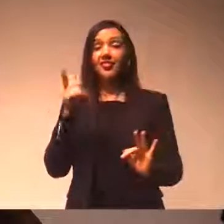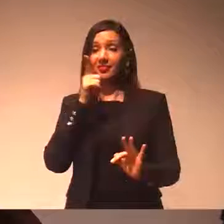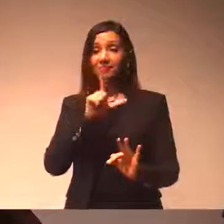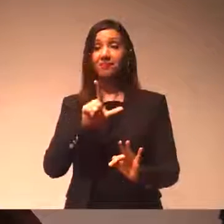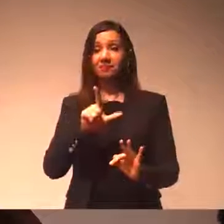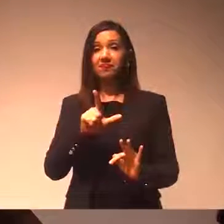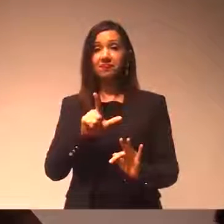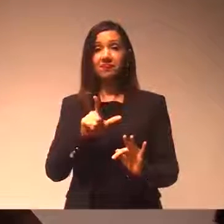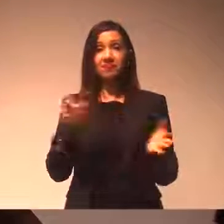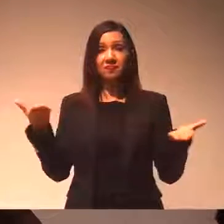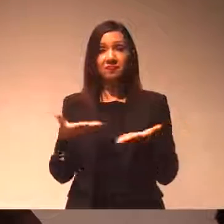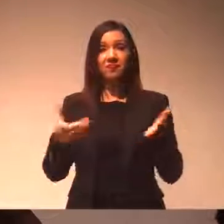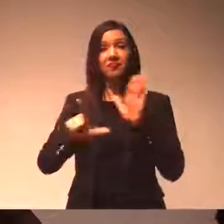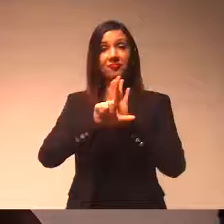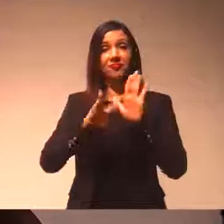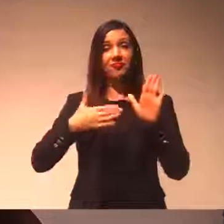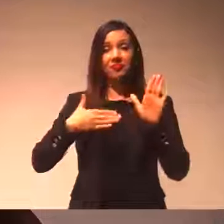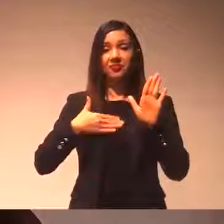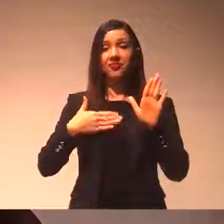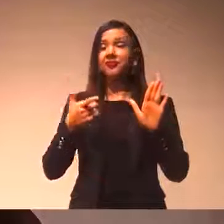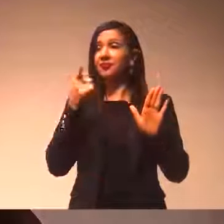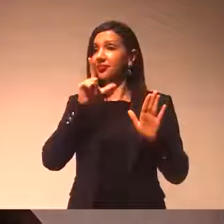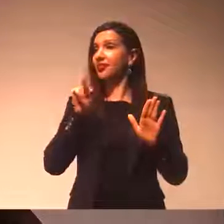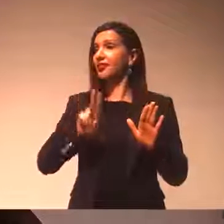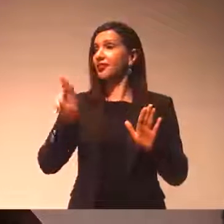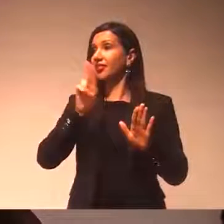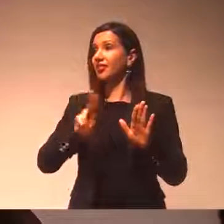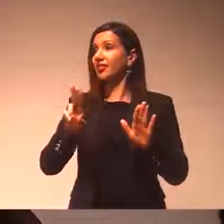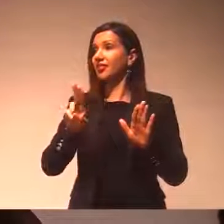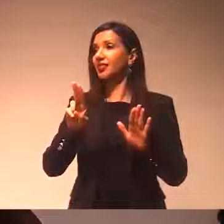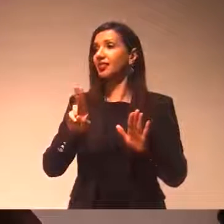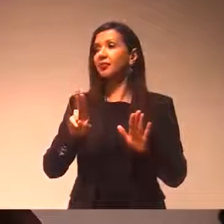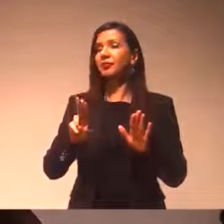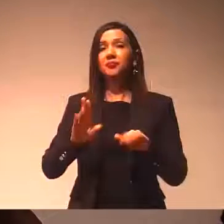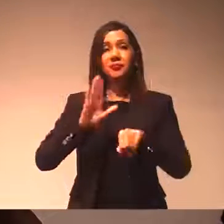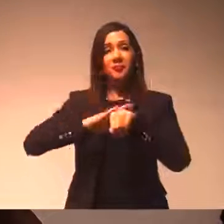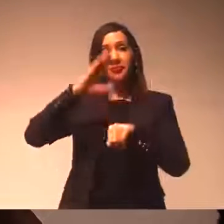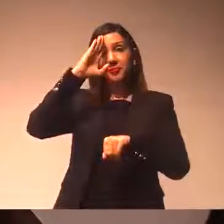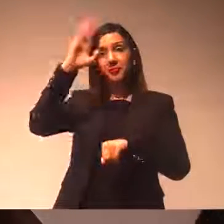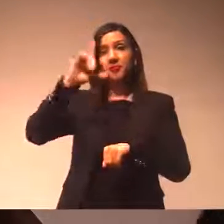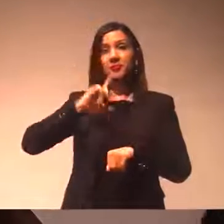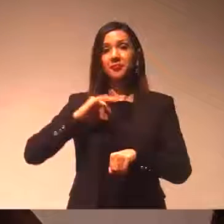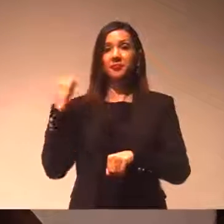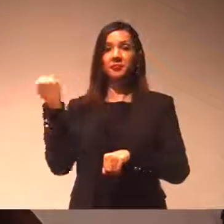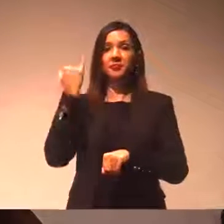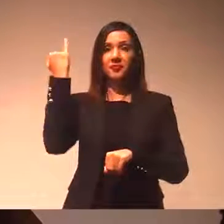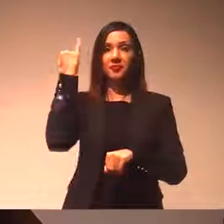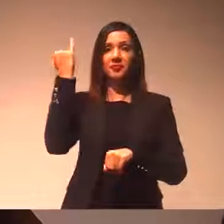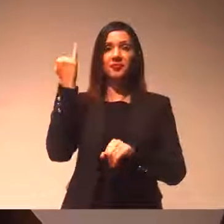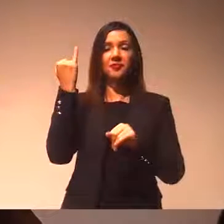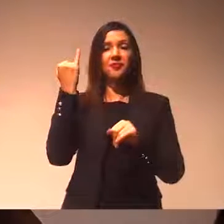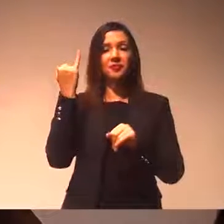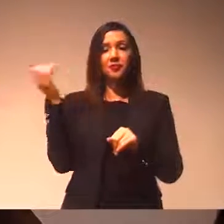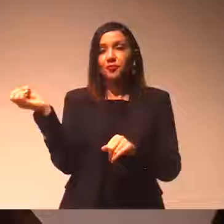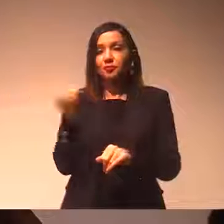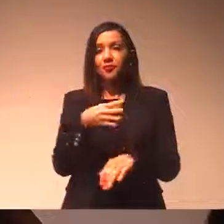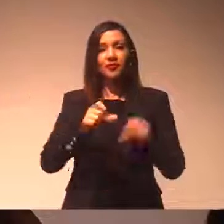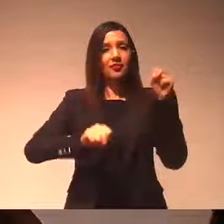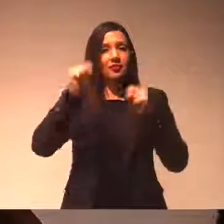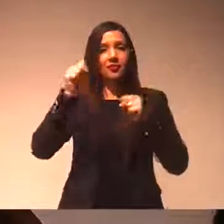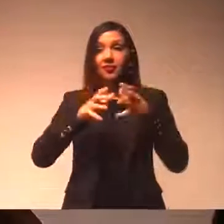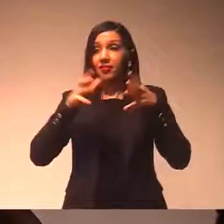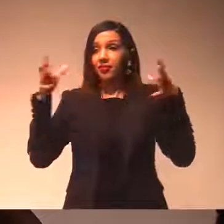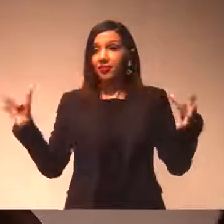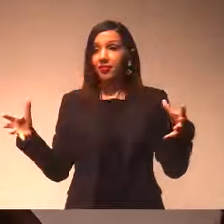vendo que está sendo uma lei, que está sendo útil, para algo que é muito importante para o município, que é trazer novas empresas, grandes empresas, que não